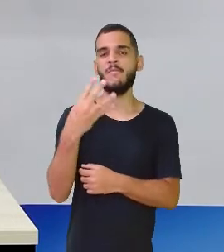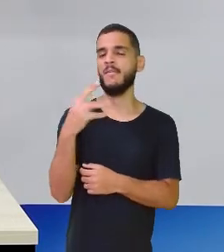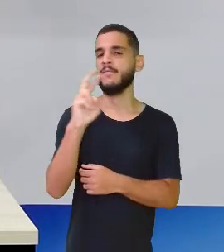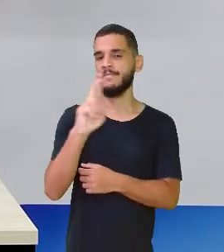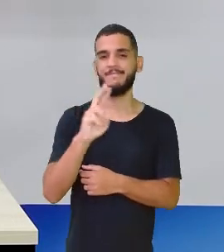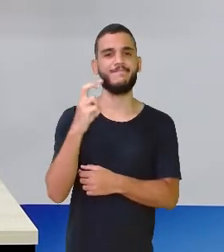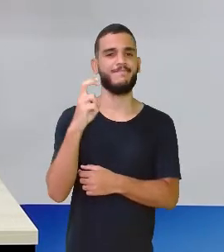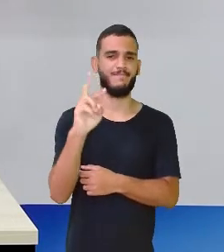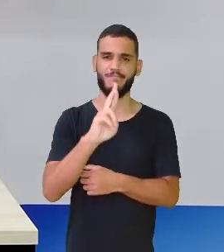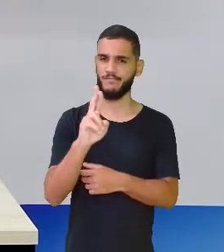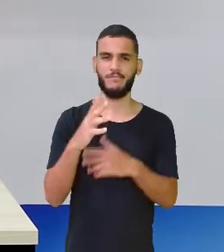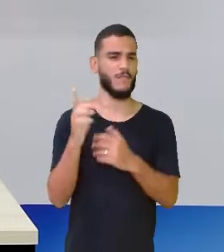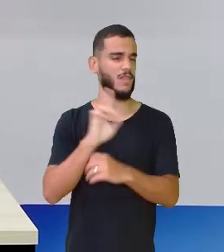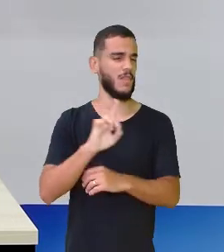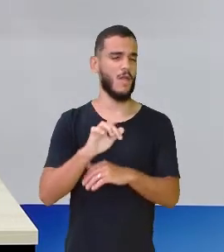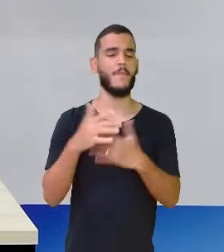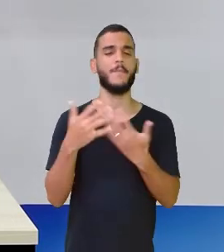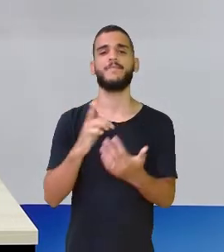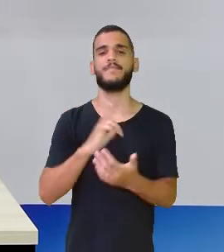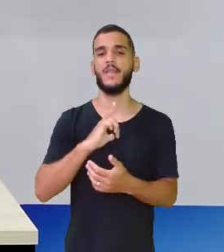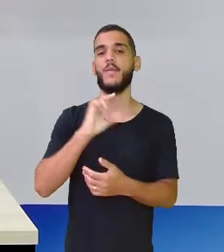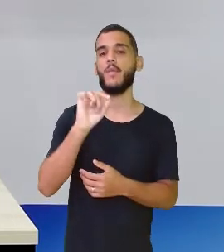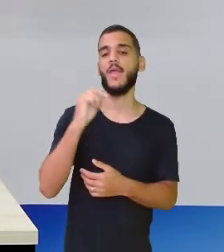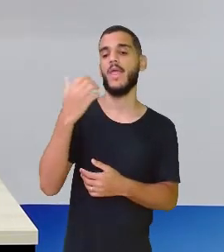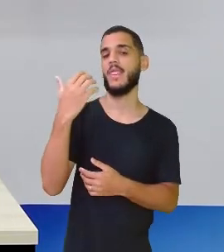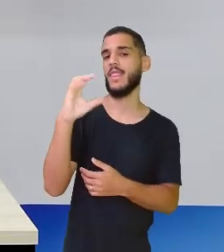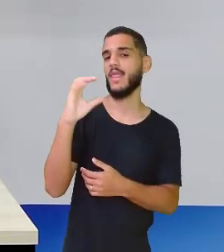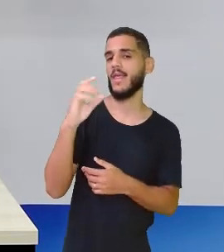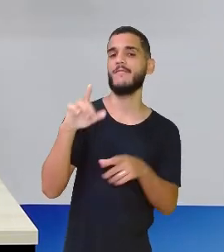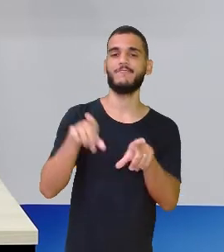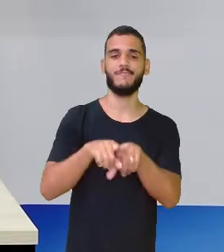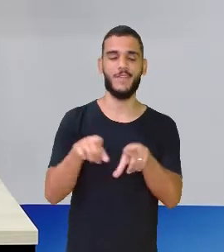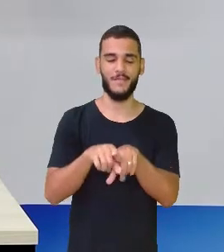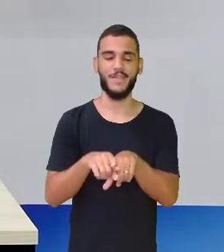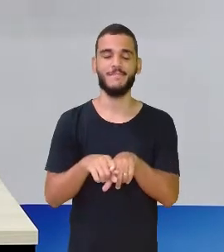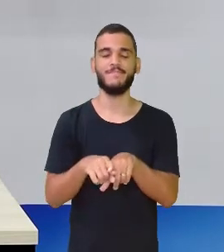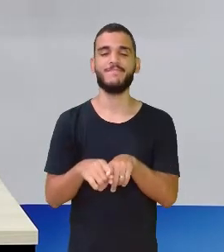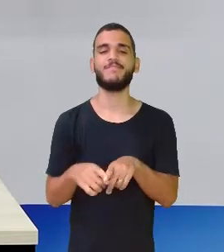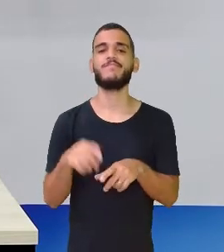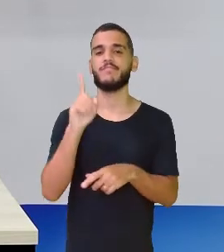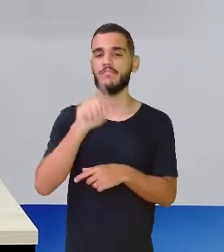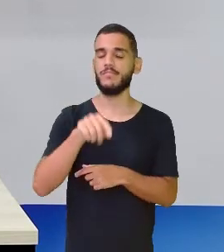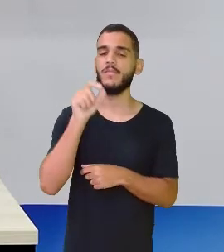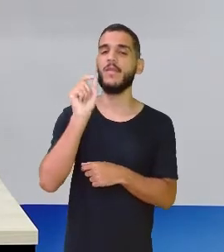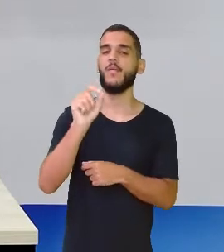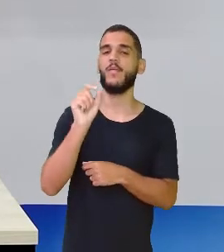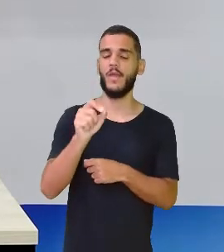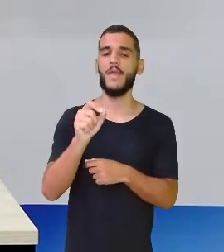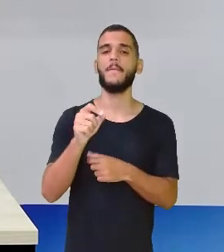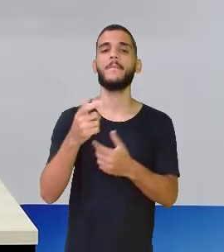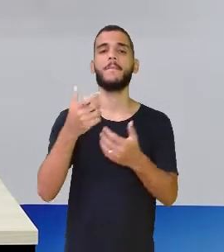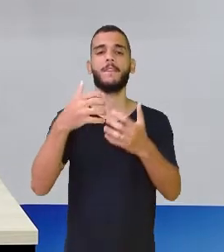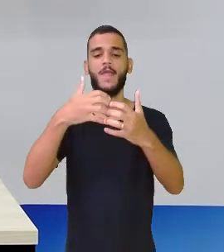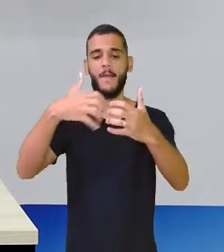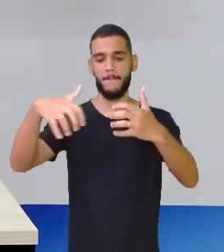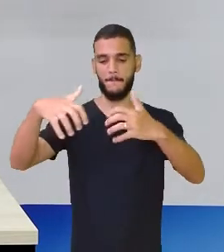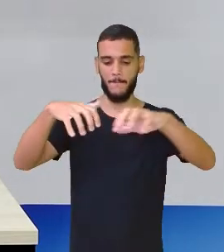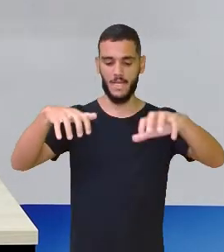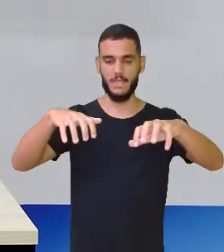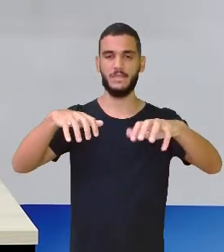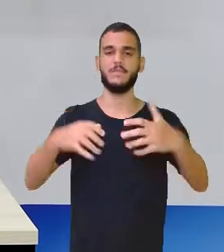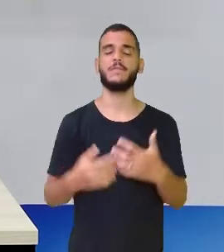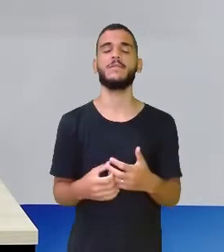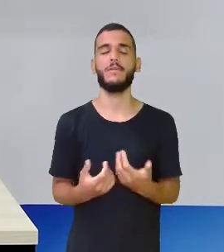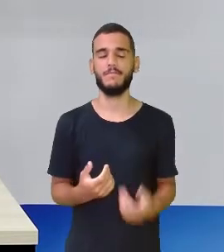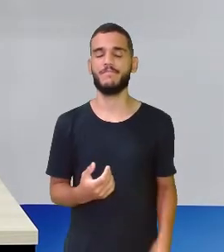cinco. Enfim. Existem os centavos. E os centavos são partes desse inteiro. Aí,